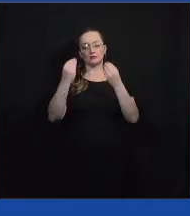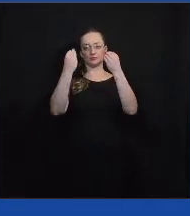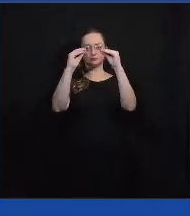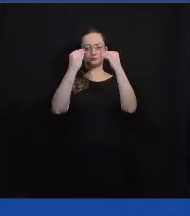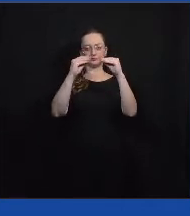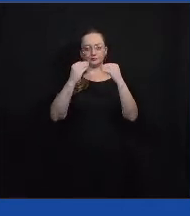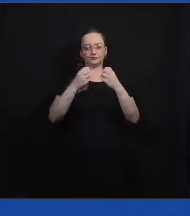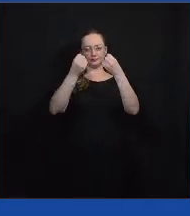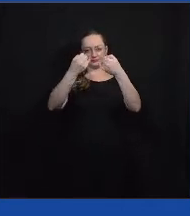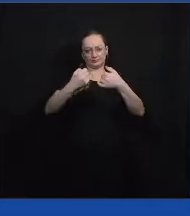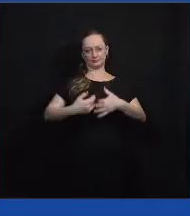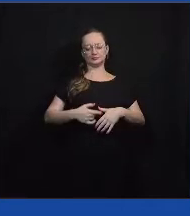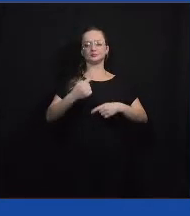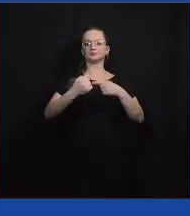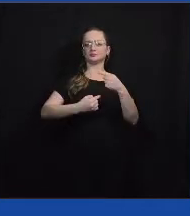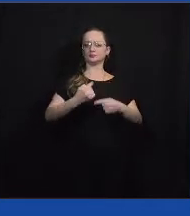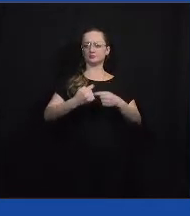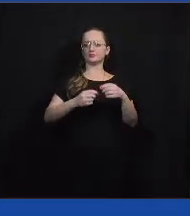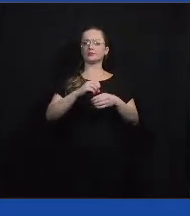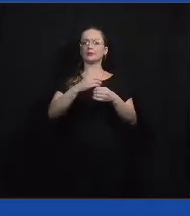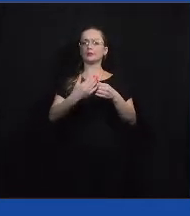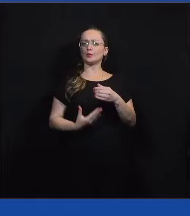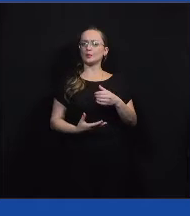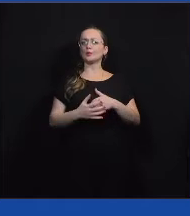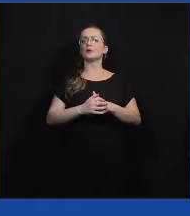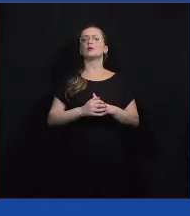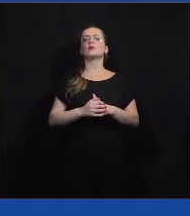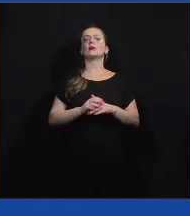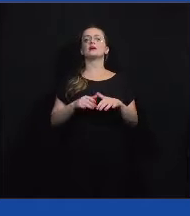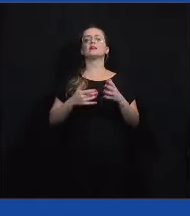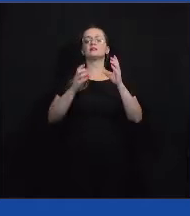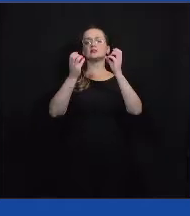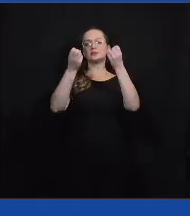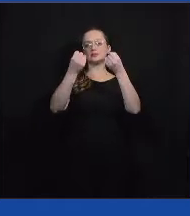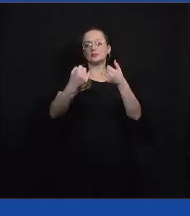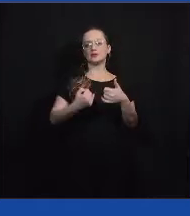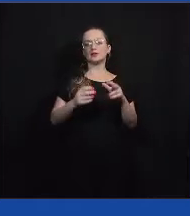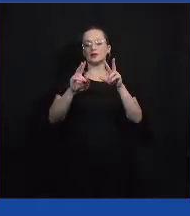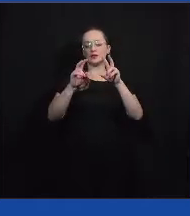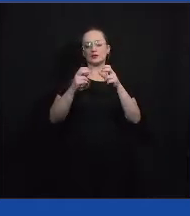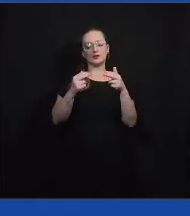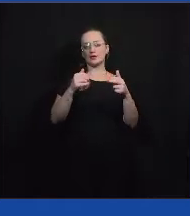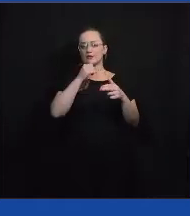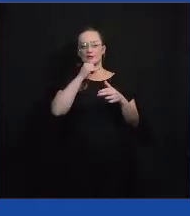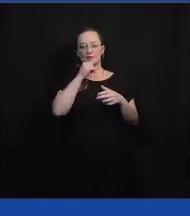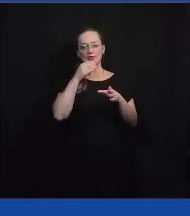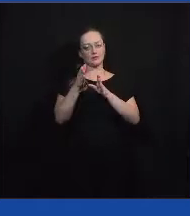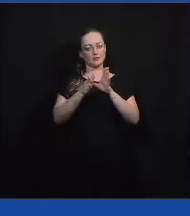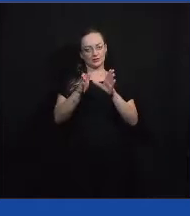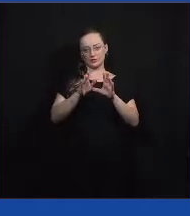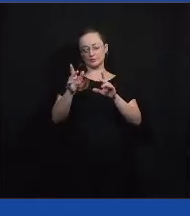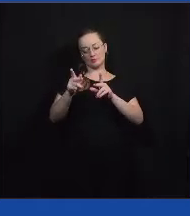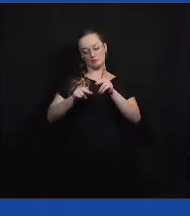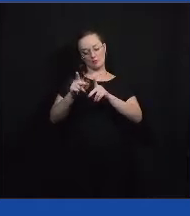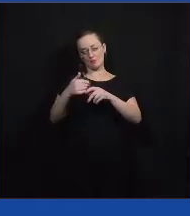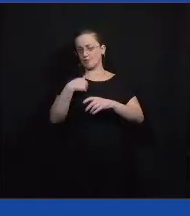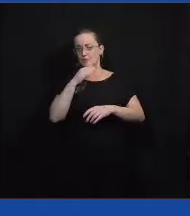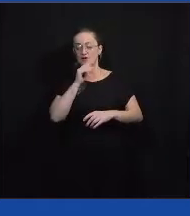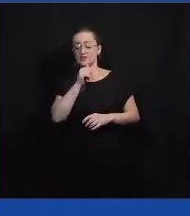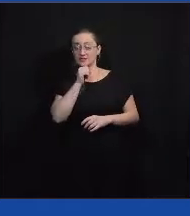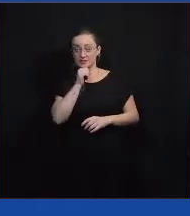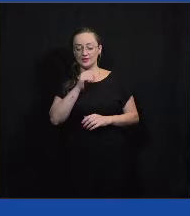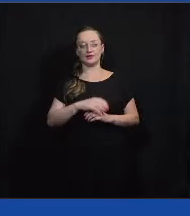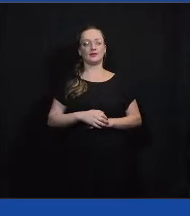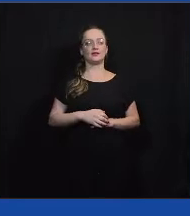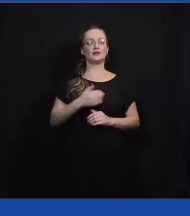explicações sobre política, conteúdos explicando termos que às vezes não são tão acessíveis à população, nossa presença nas